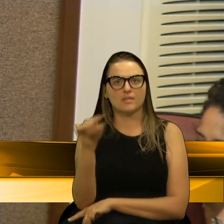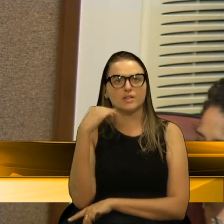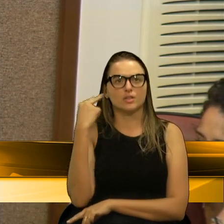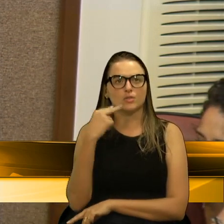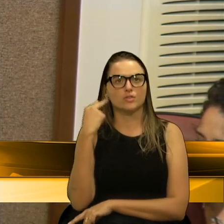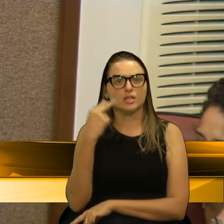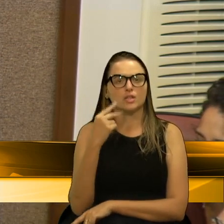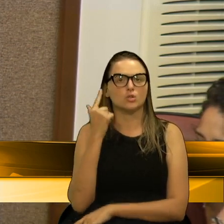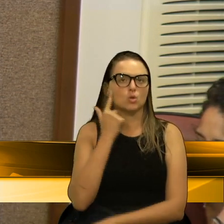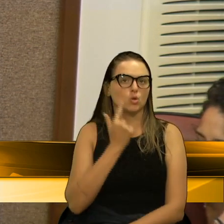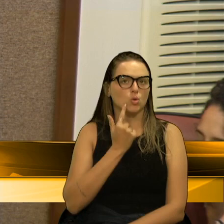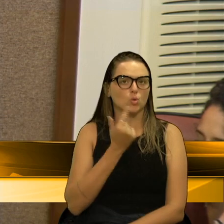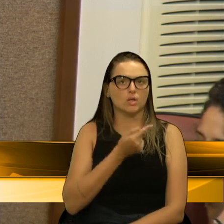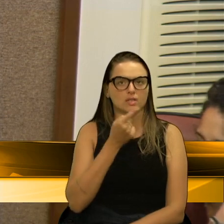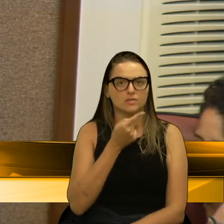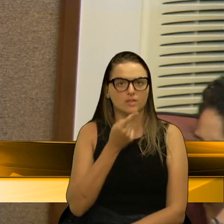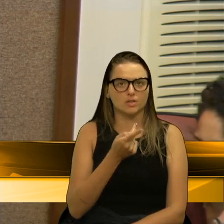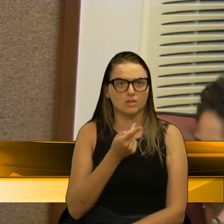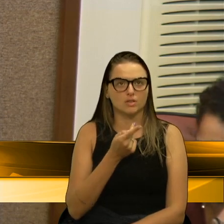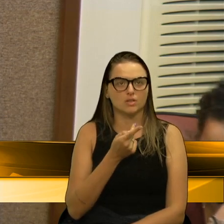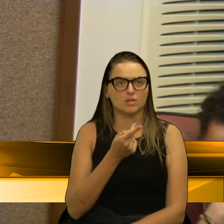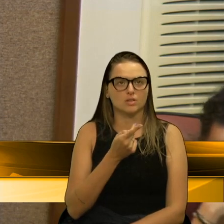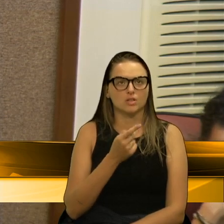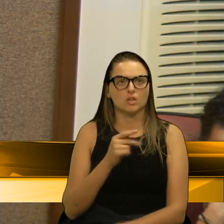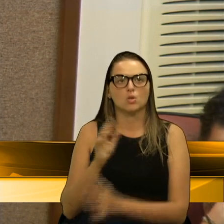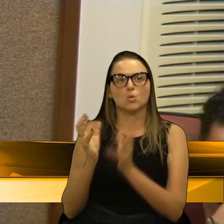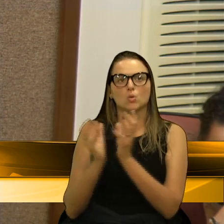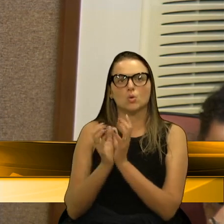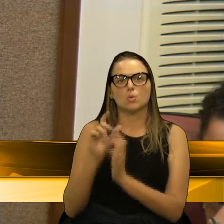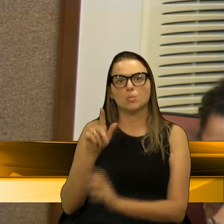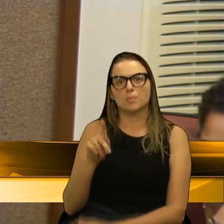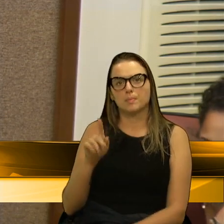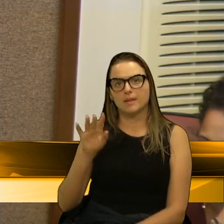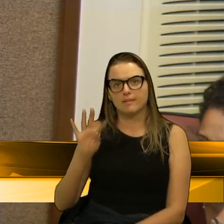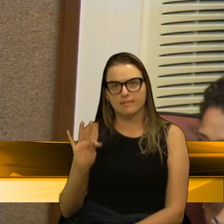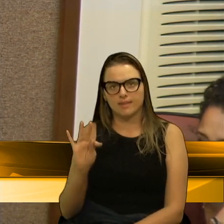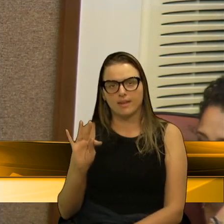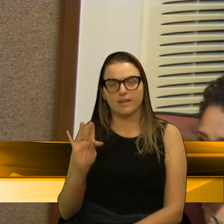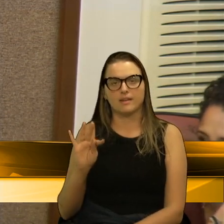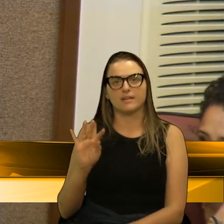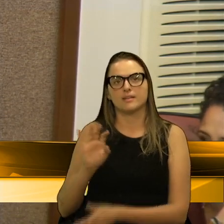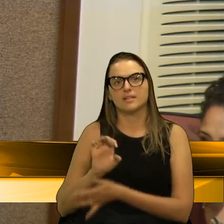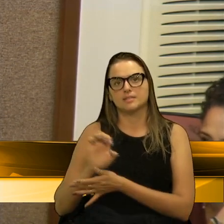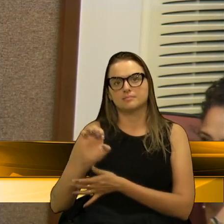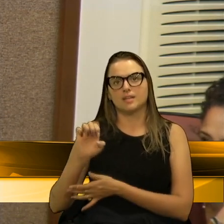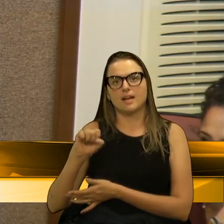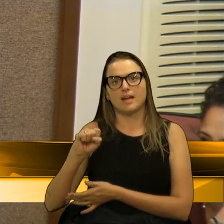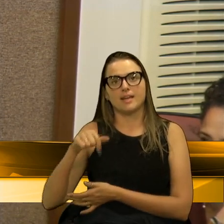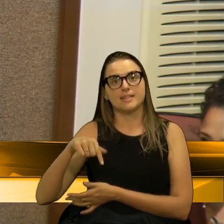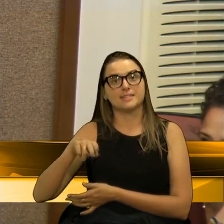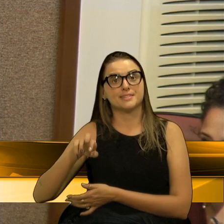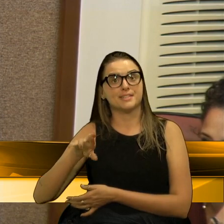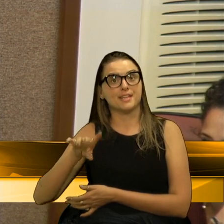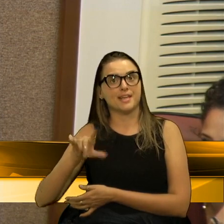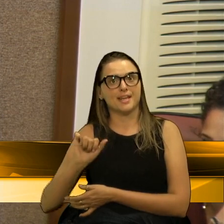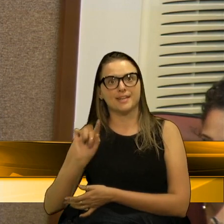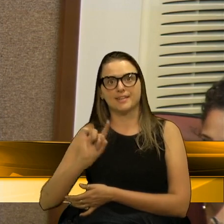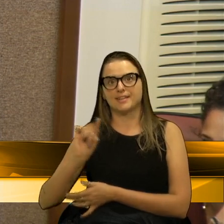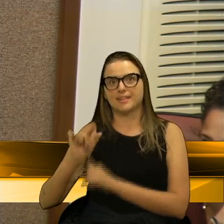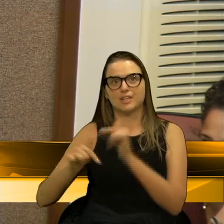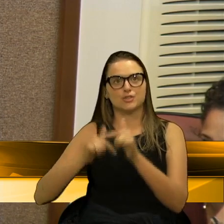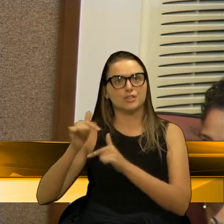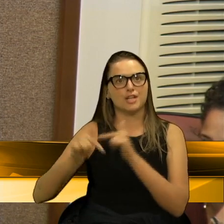colega Lucas, colocou. O Partido dos Trabalhadores, a esquerda, vereador Marcon, não trabalha no